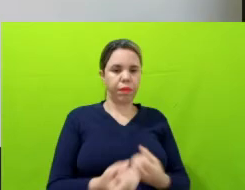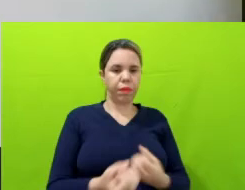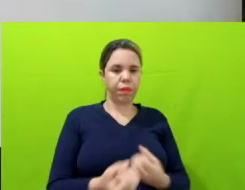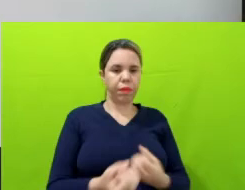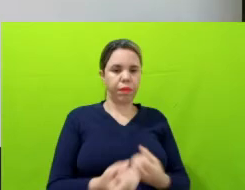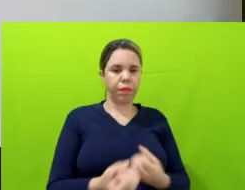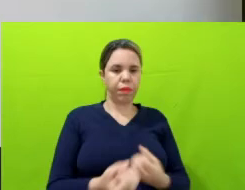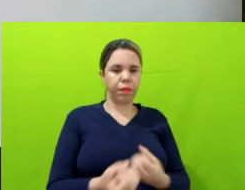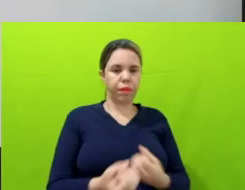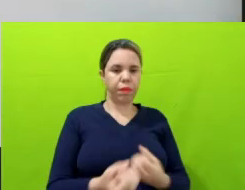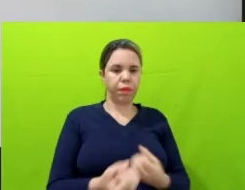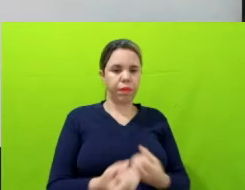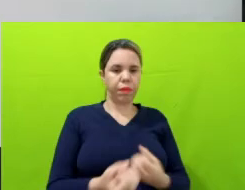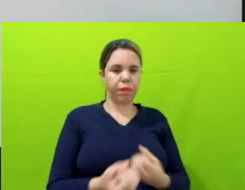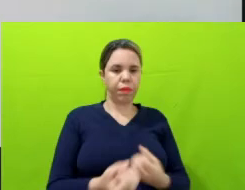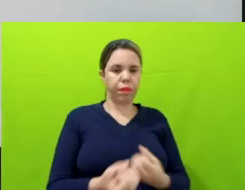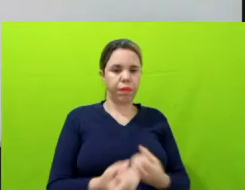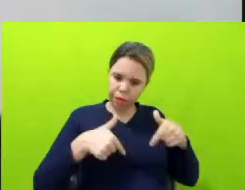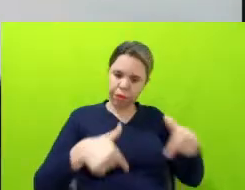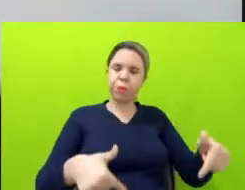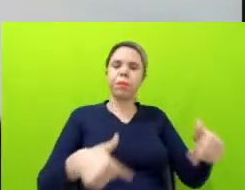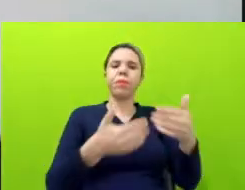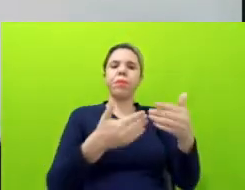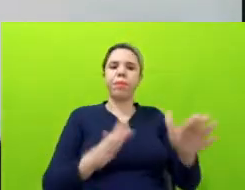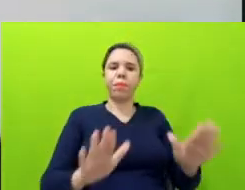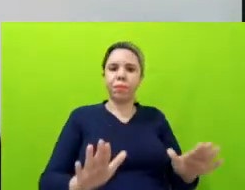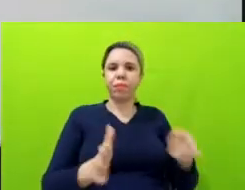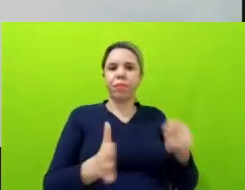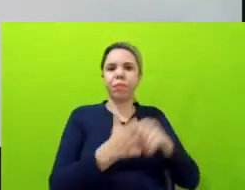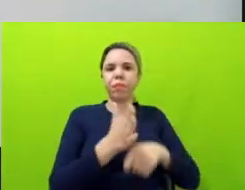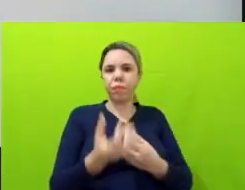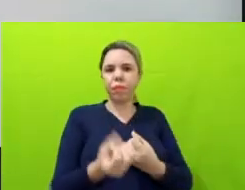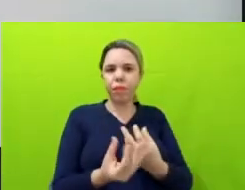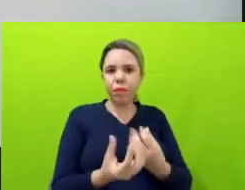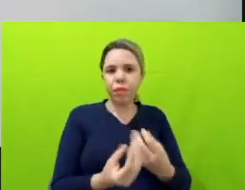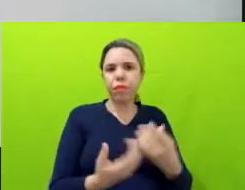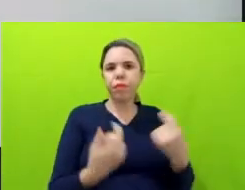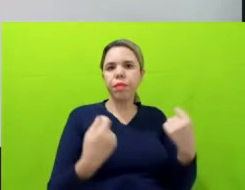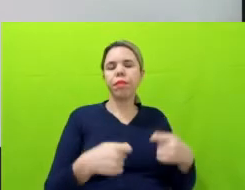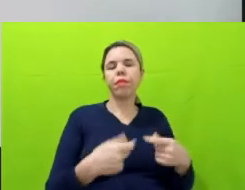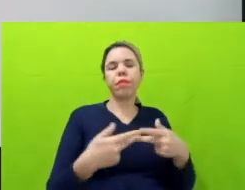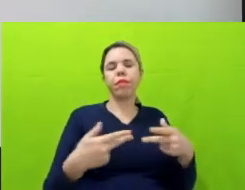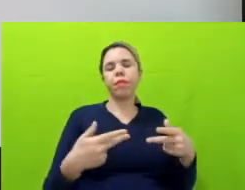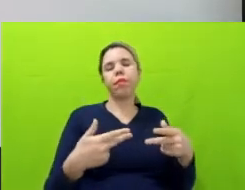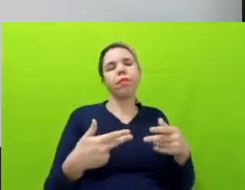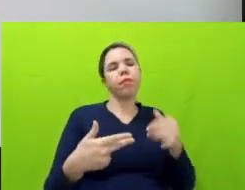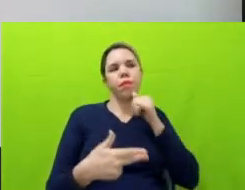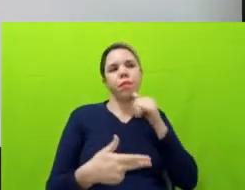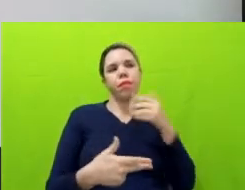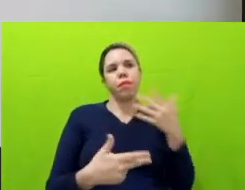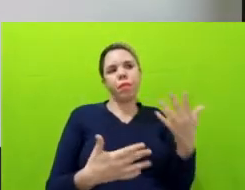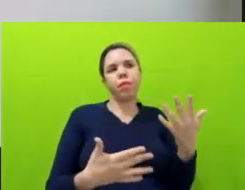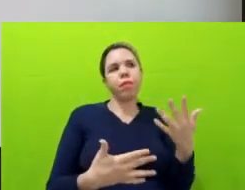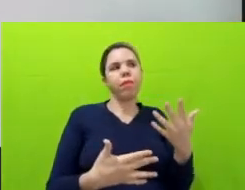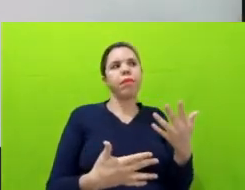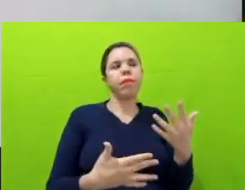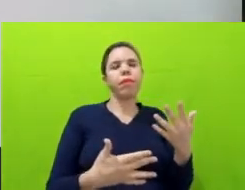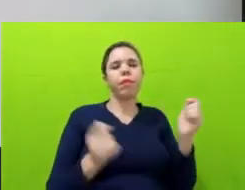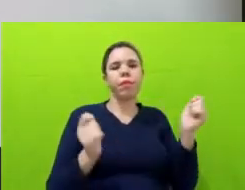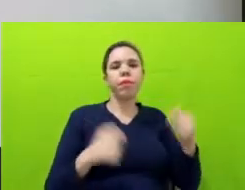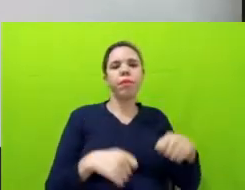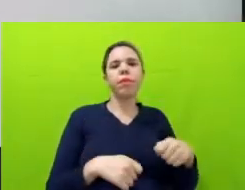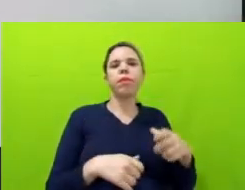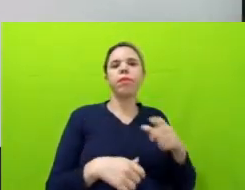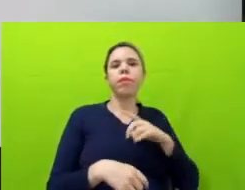bases para o serviço florestal brasileiro, que é o órgão que gerencia o CAR, né. No começo os pedidos de